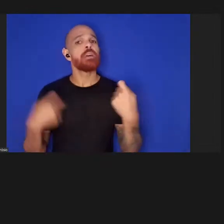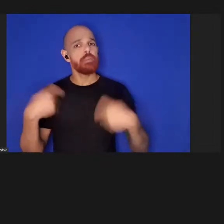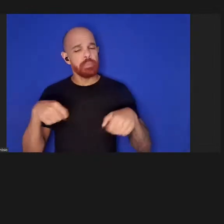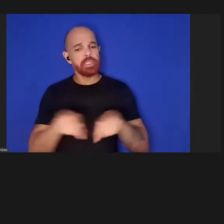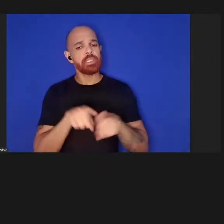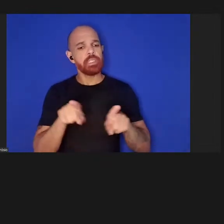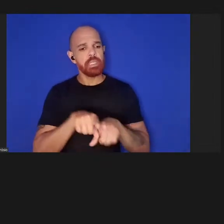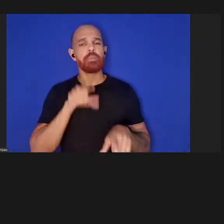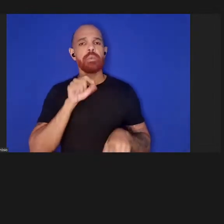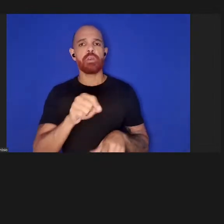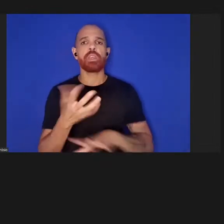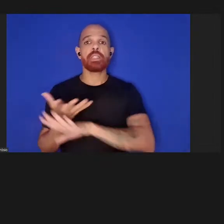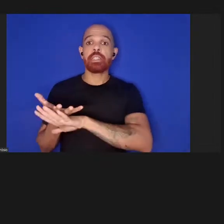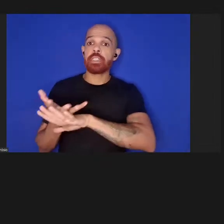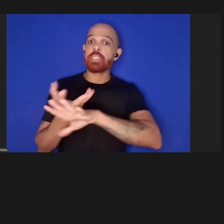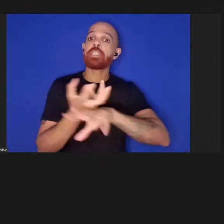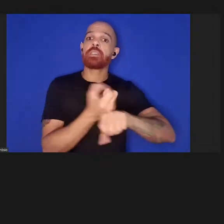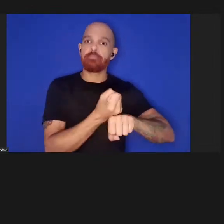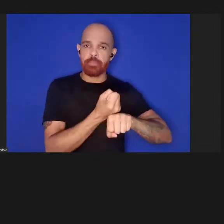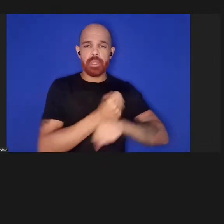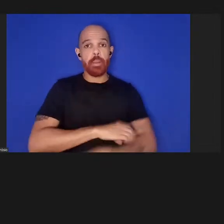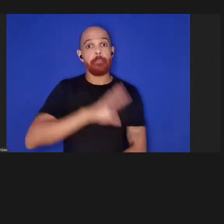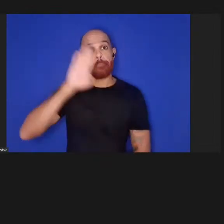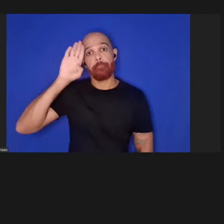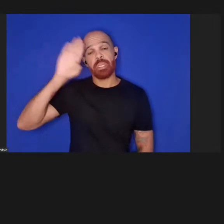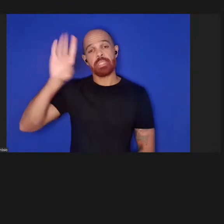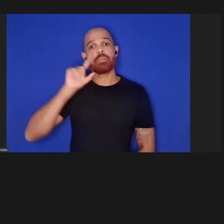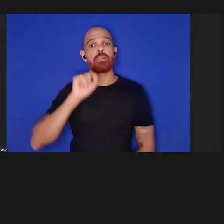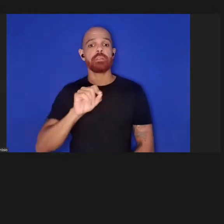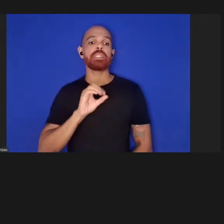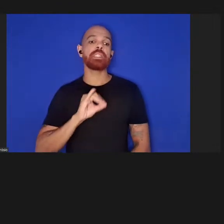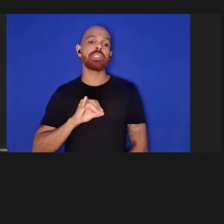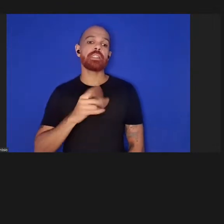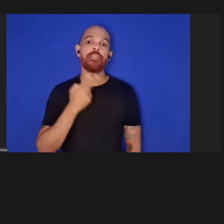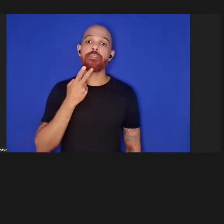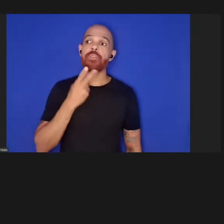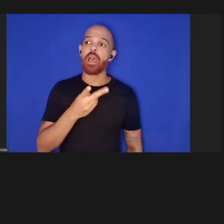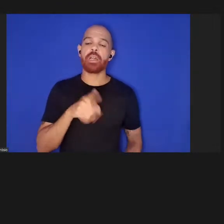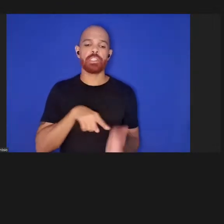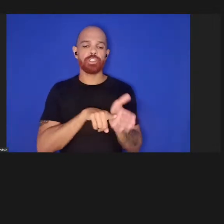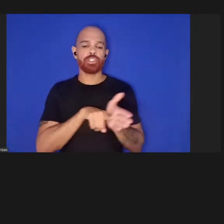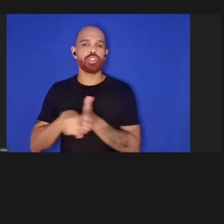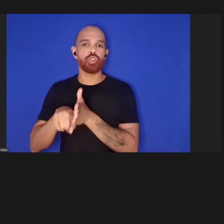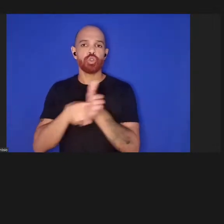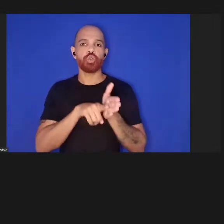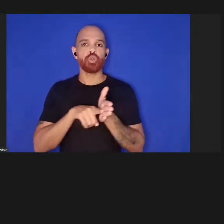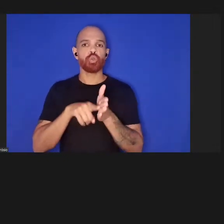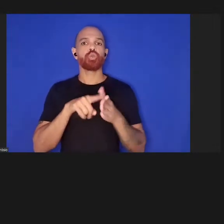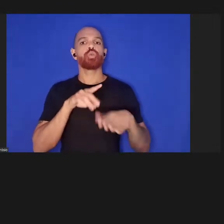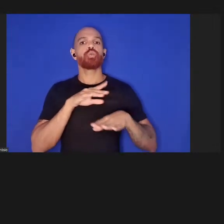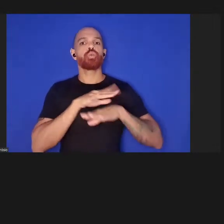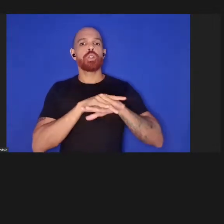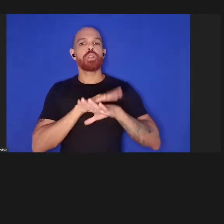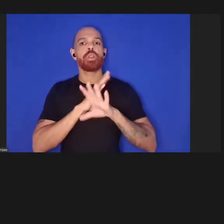transdisciplinaridade principalmente quando se fala com estudos epidemiológicos por exemplo